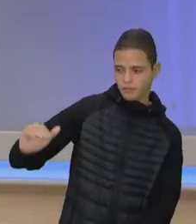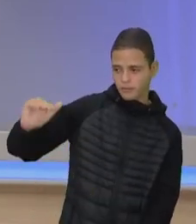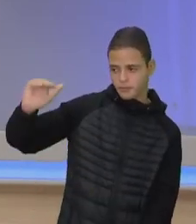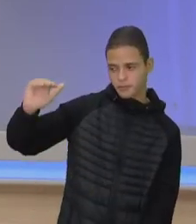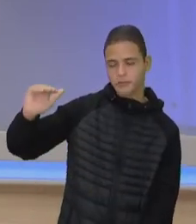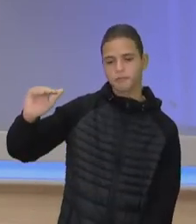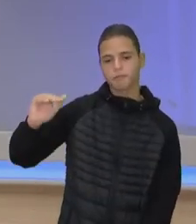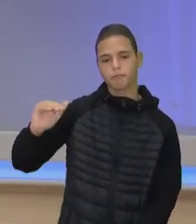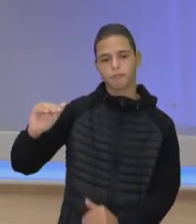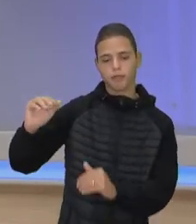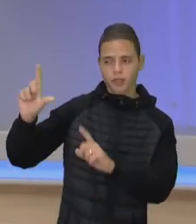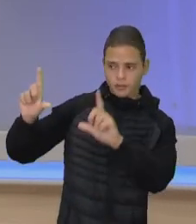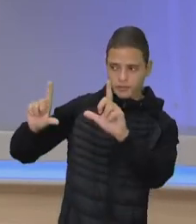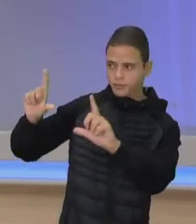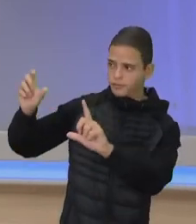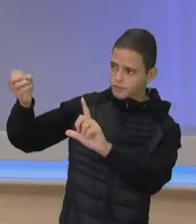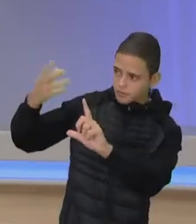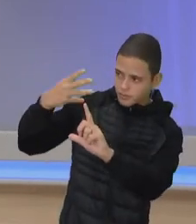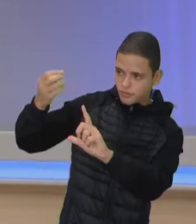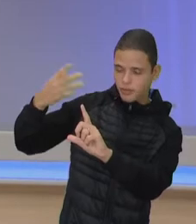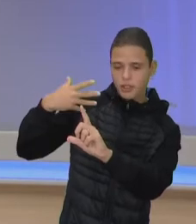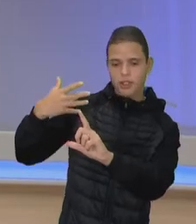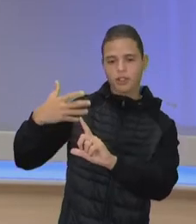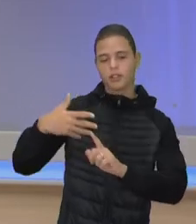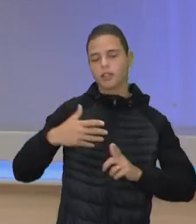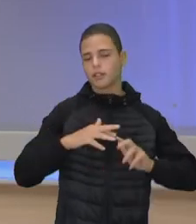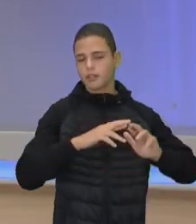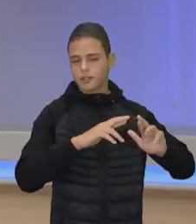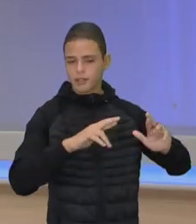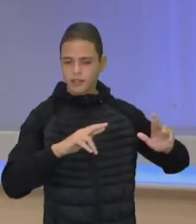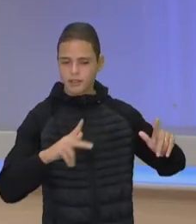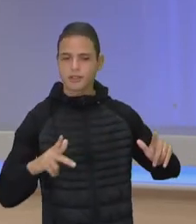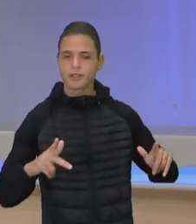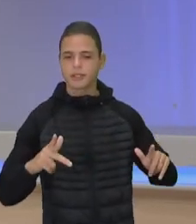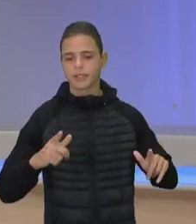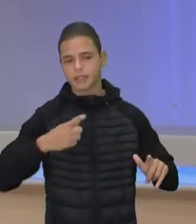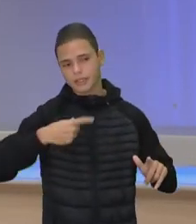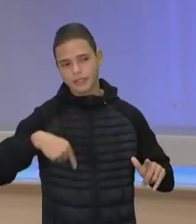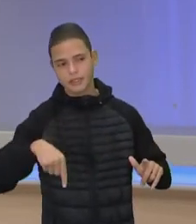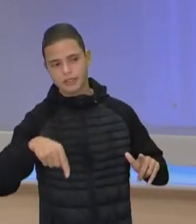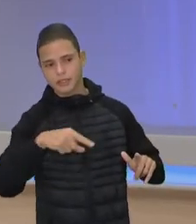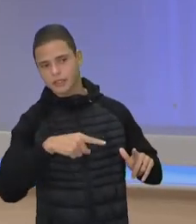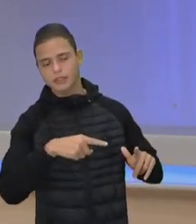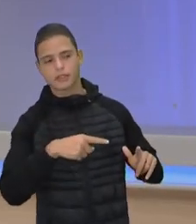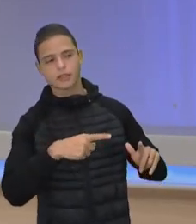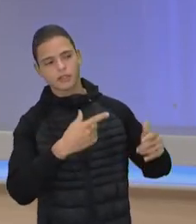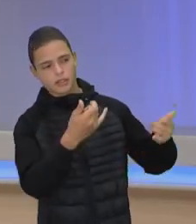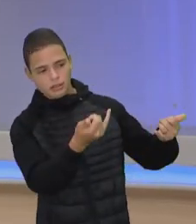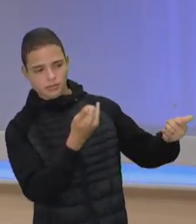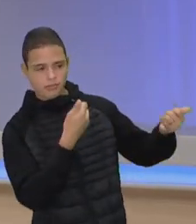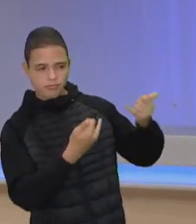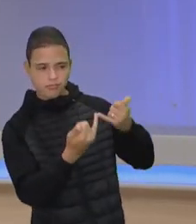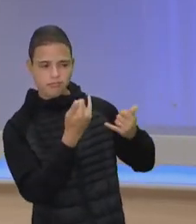a mídia, né? Então, enfim, aquilo que nós consumimos de propaganda.